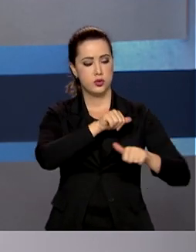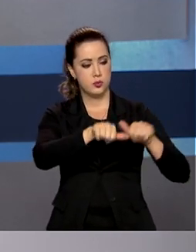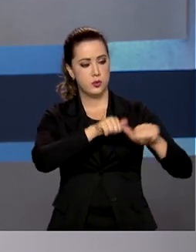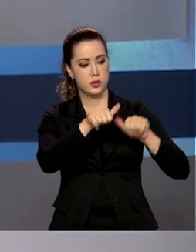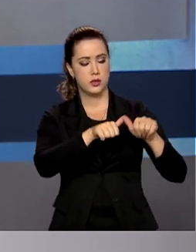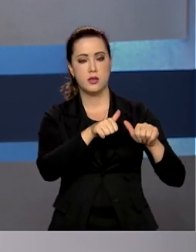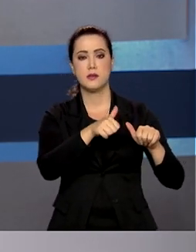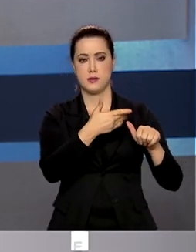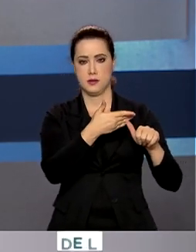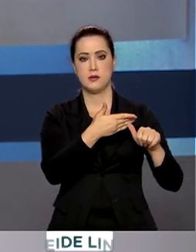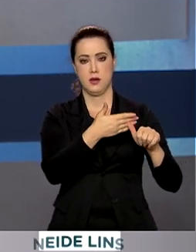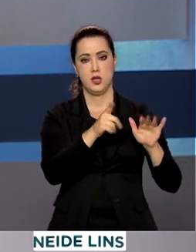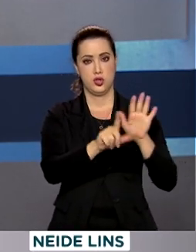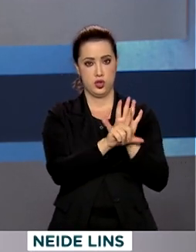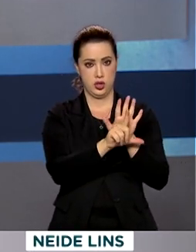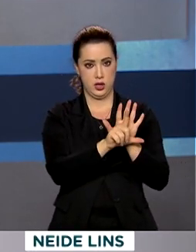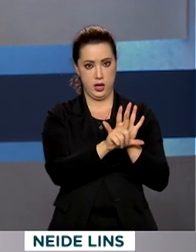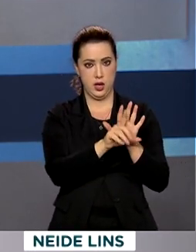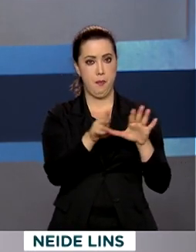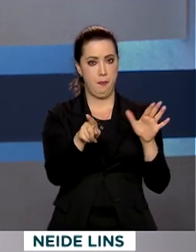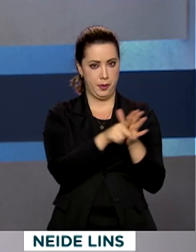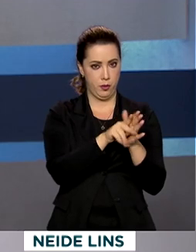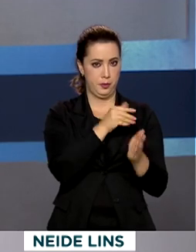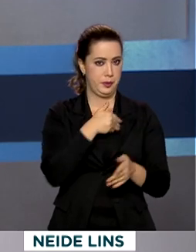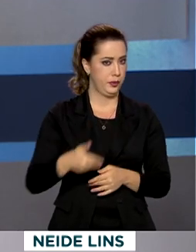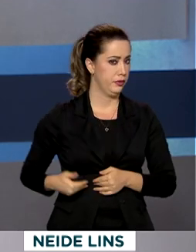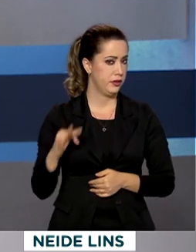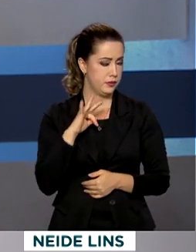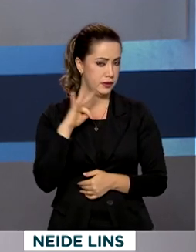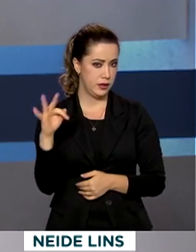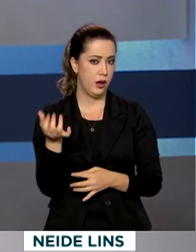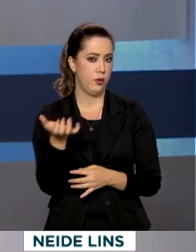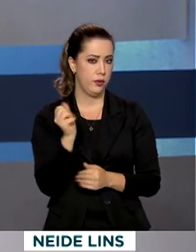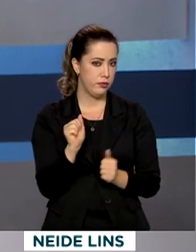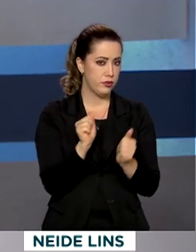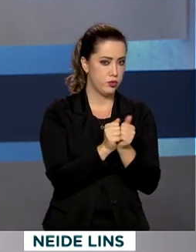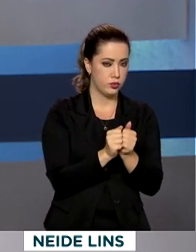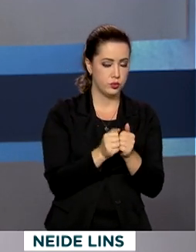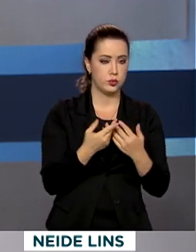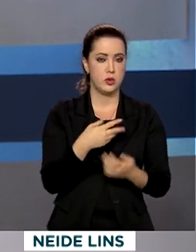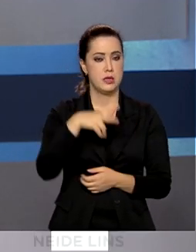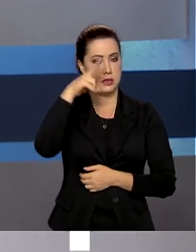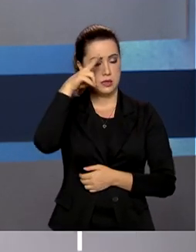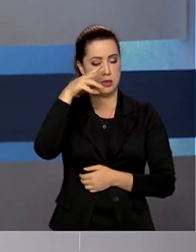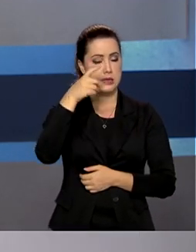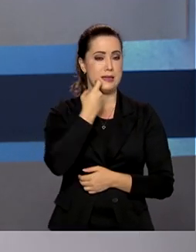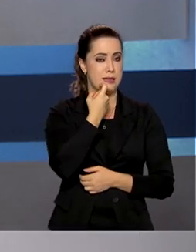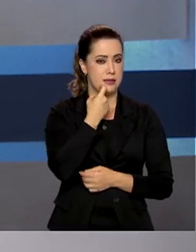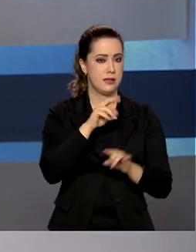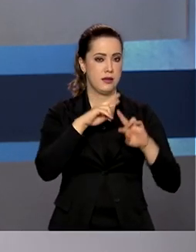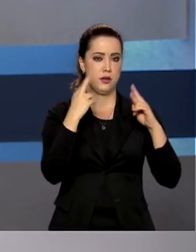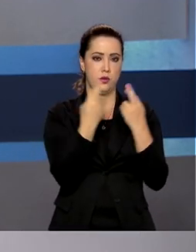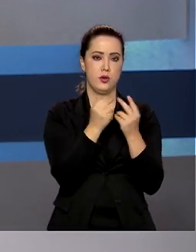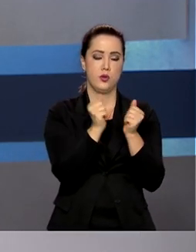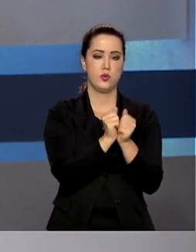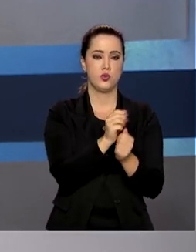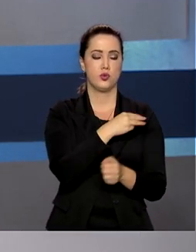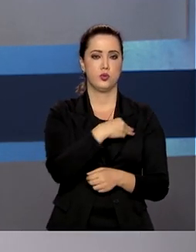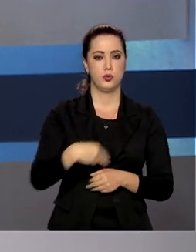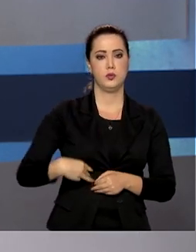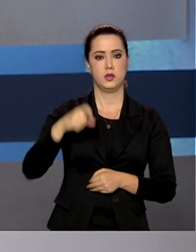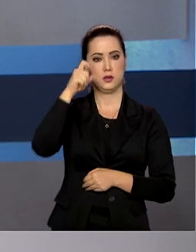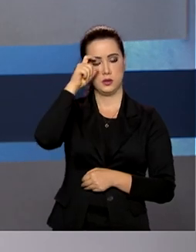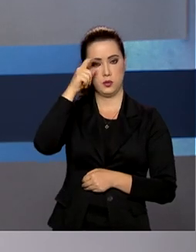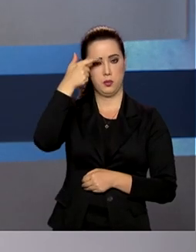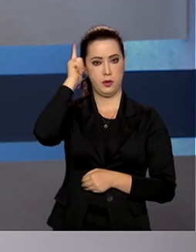governo. Eles se reuniram na sexta-feira com o ministro da Economia, Paulo Guedes. E também foi discutida a retomada do auxílio emergencial